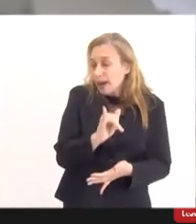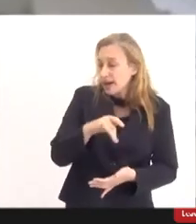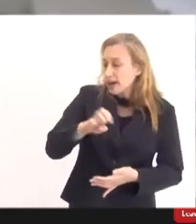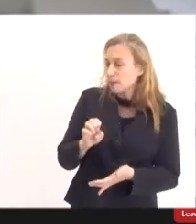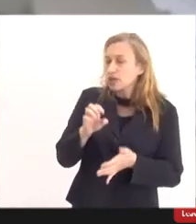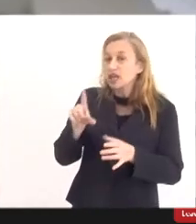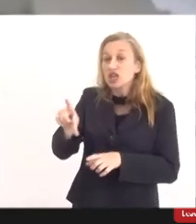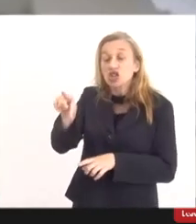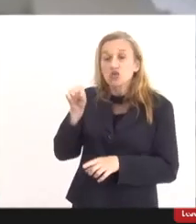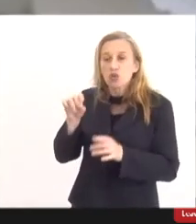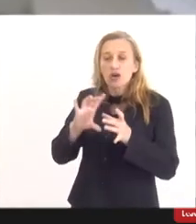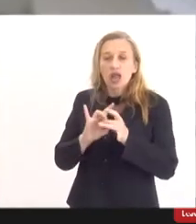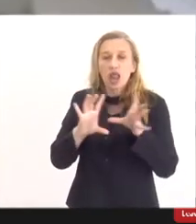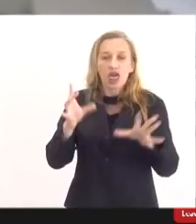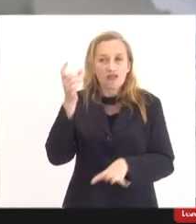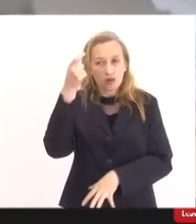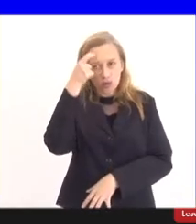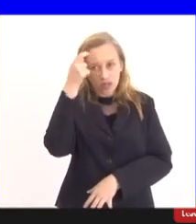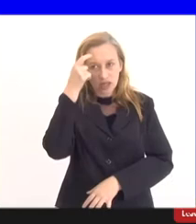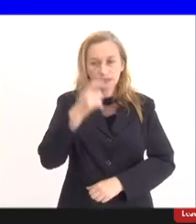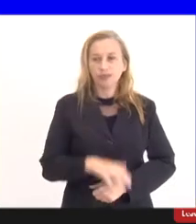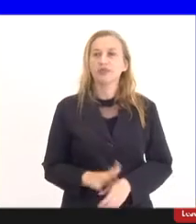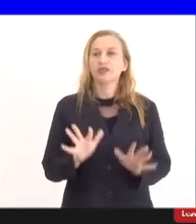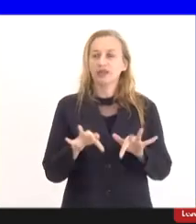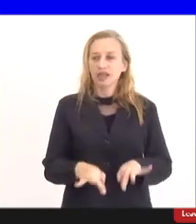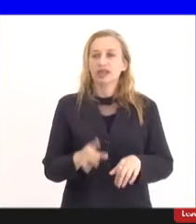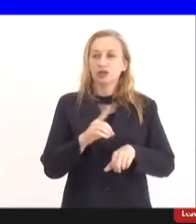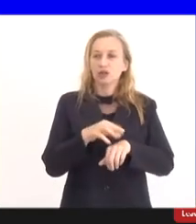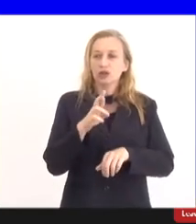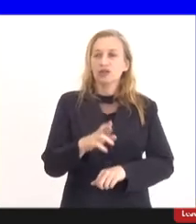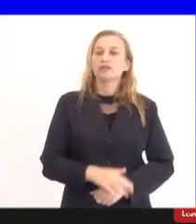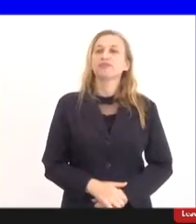livre e consciente. Tempo encerrado, doutora.